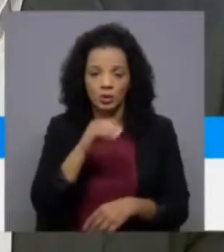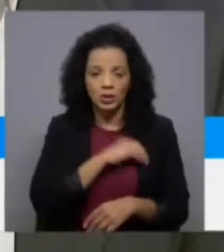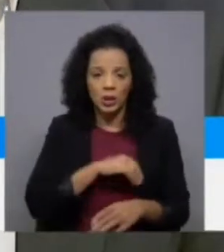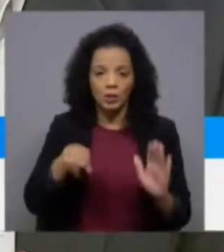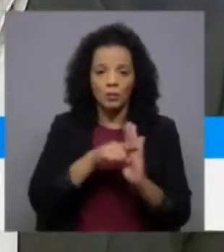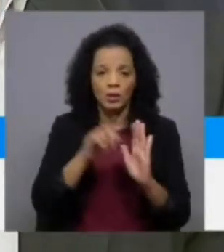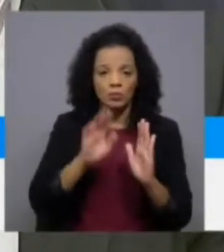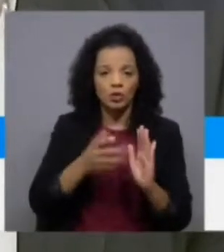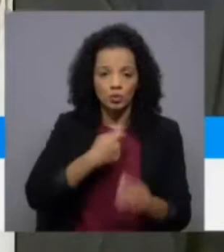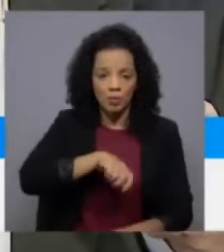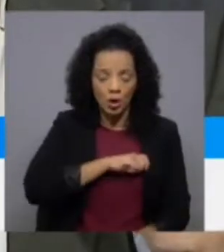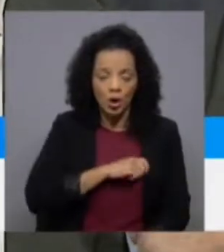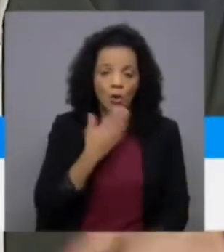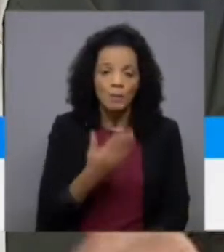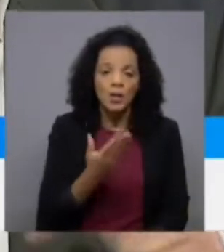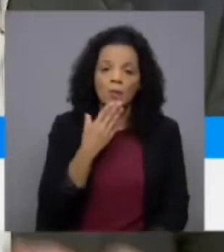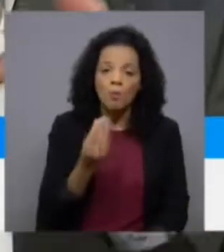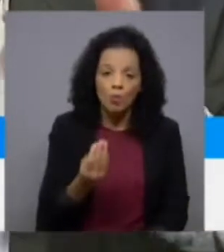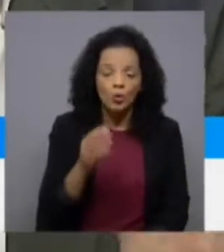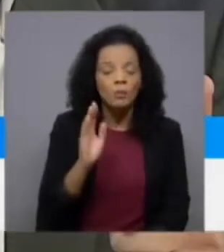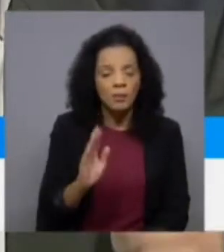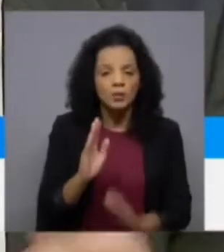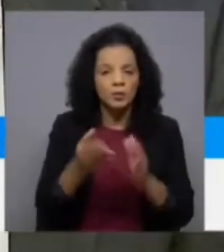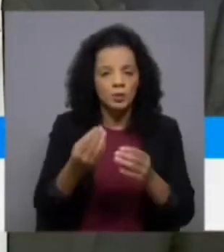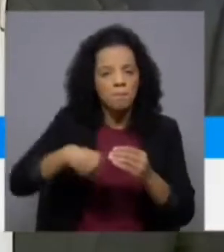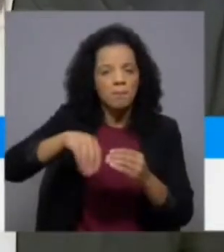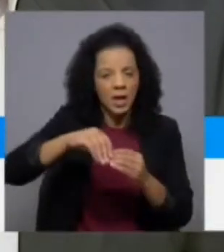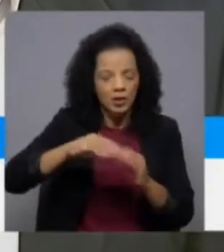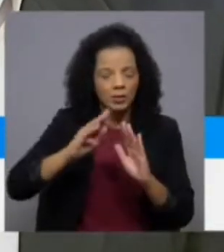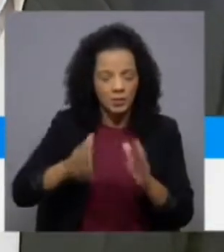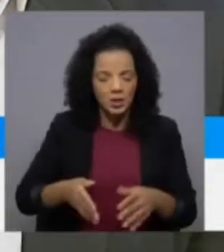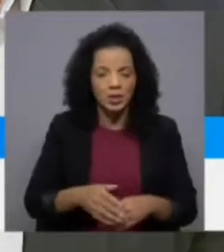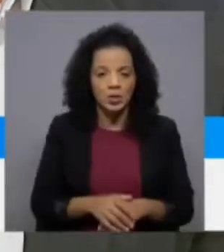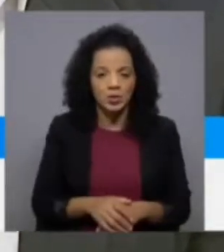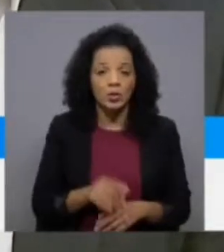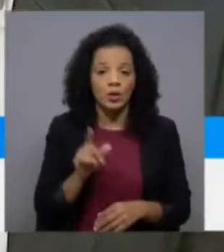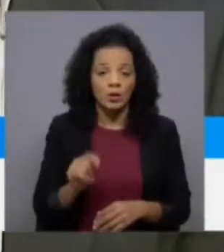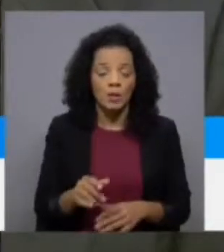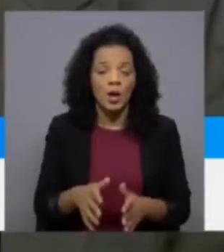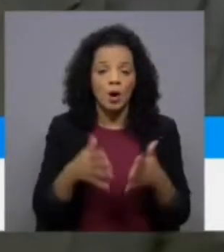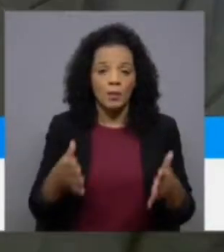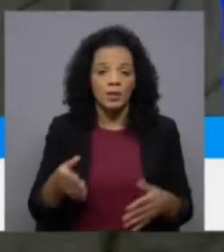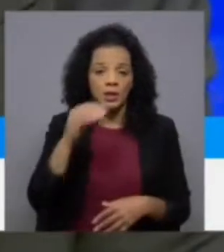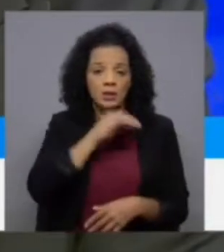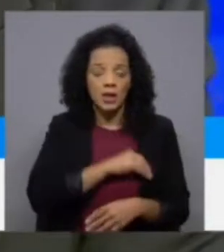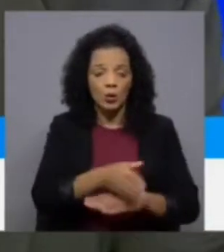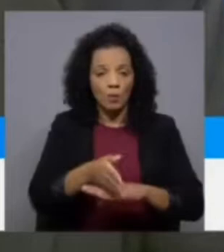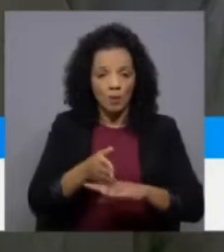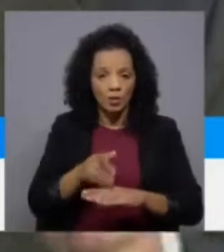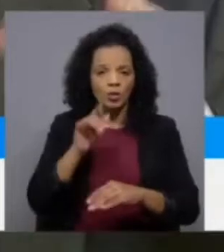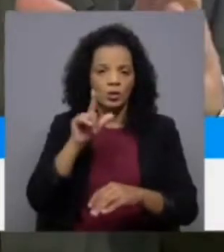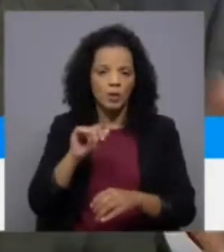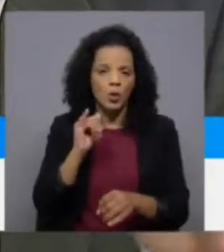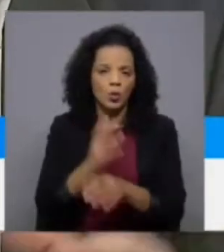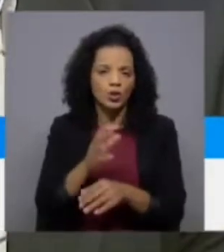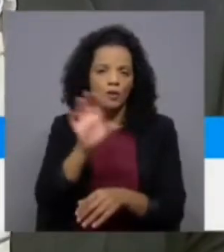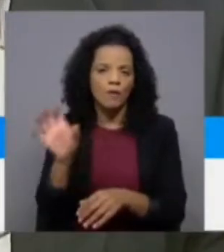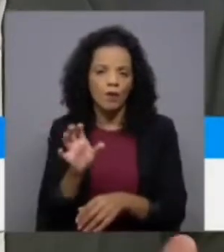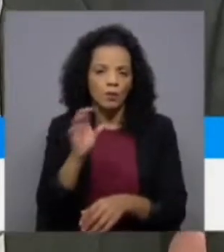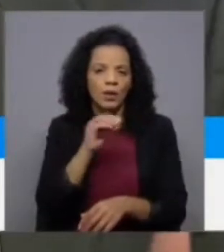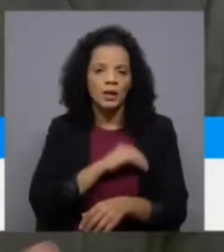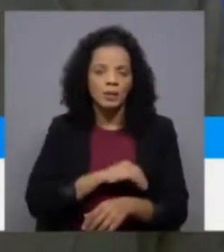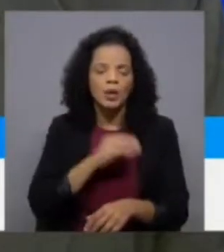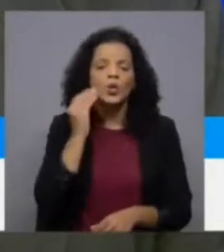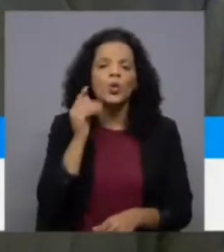espanhol. Não é pedir demasiado, mas temos que fazer mais. Temos também que aumentar os salários médios e outras formas de rendimento. E como é que isso faz? Através